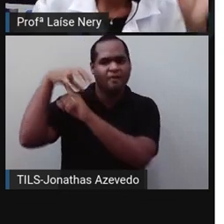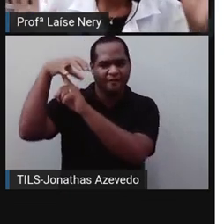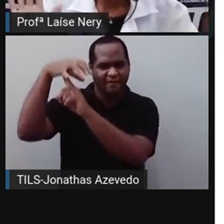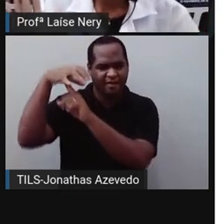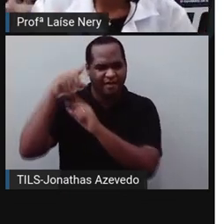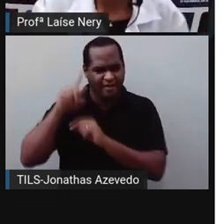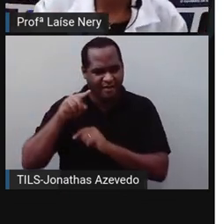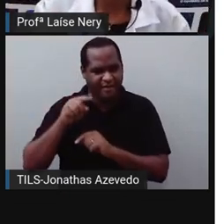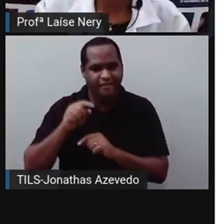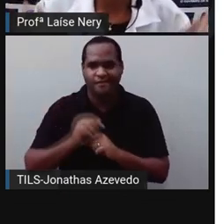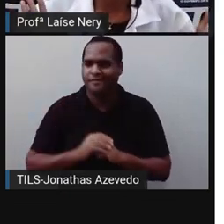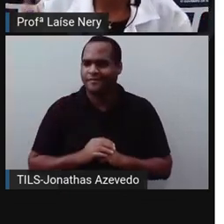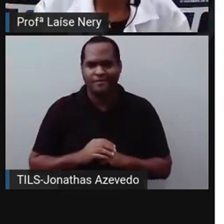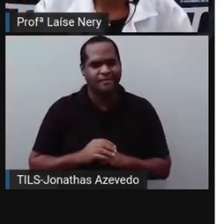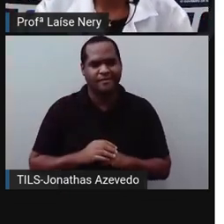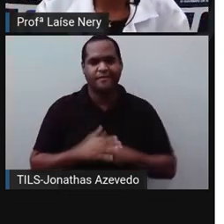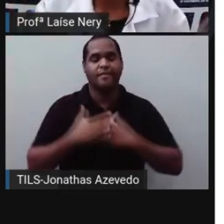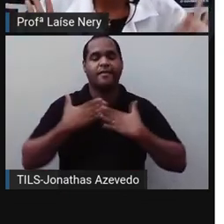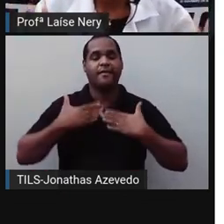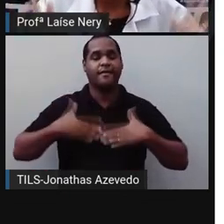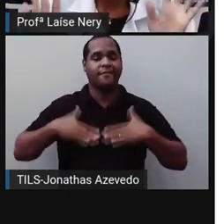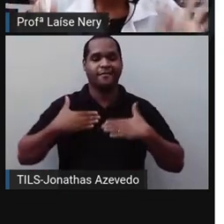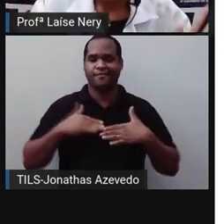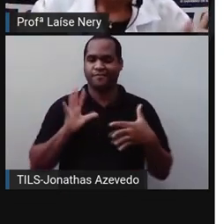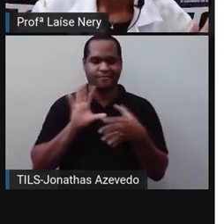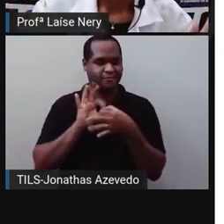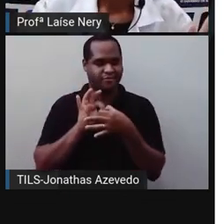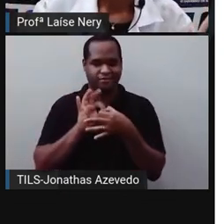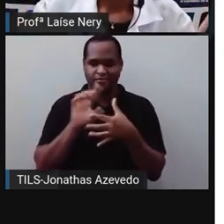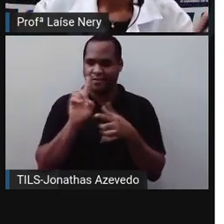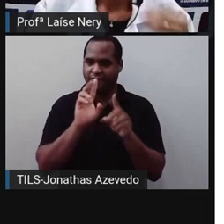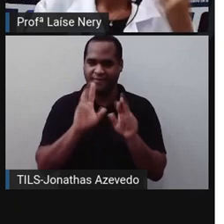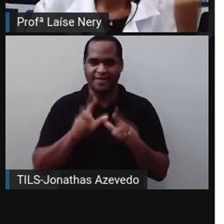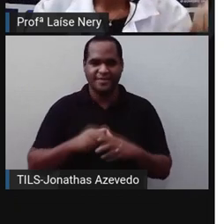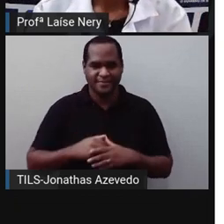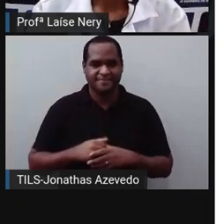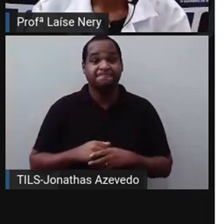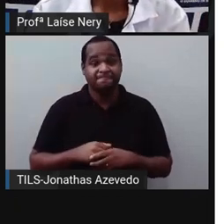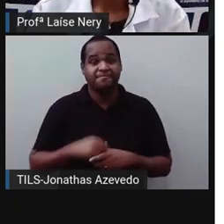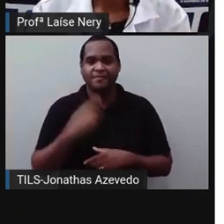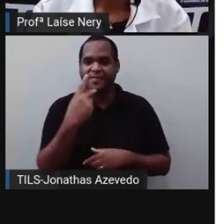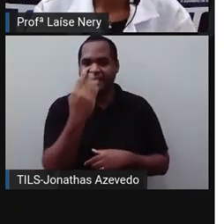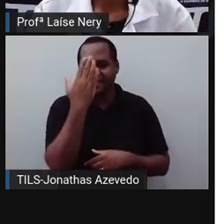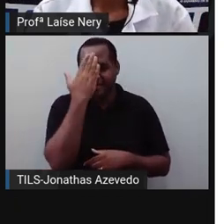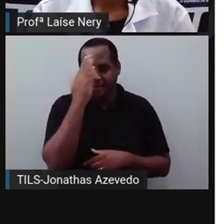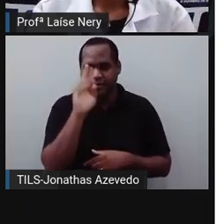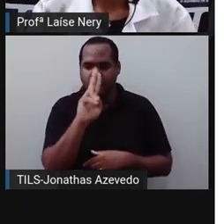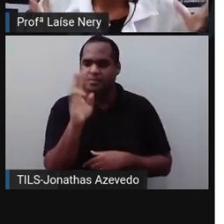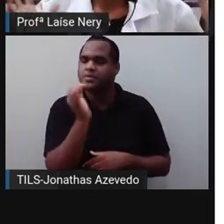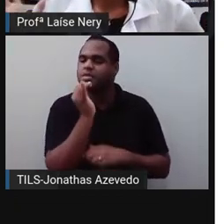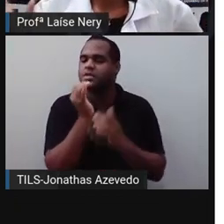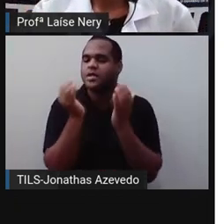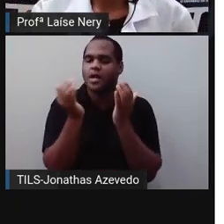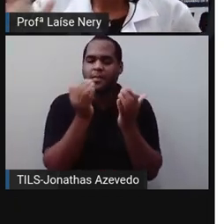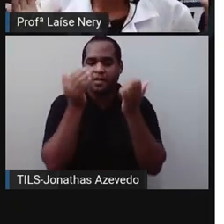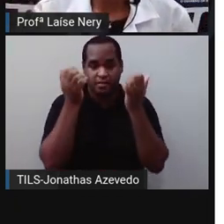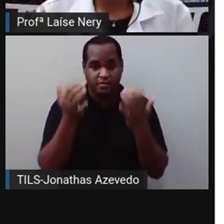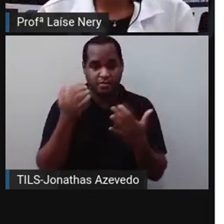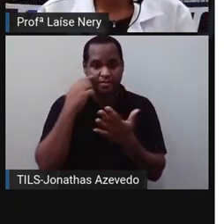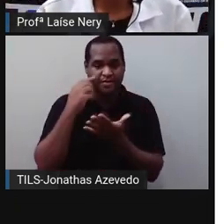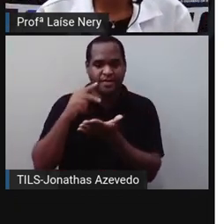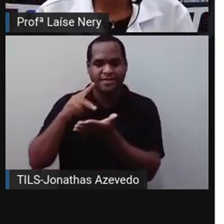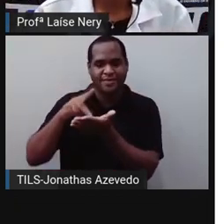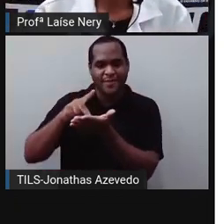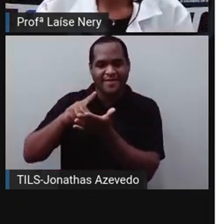Não, calma aí, calma que não tem nada a ver com isso. Você sabe o nome, por exemplo, de algum sólido